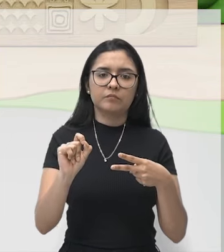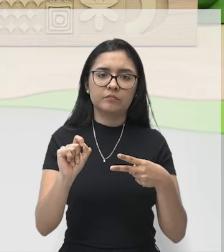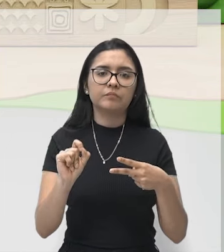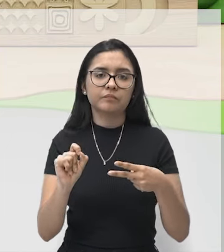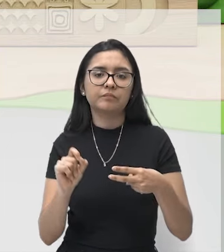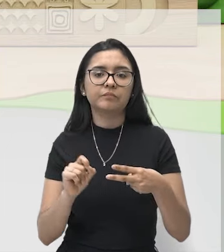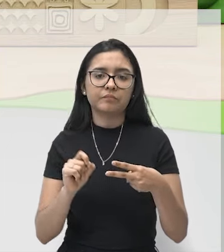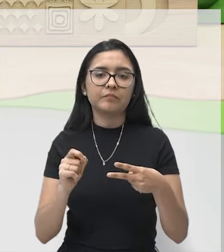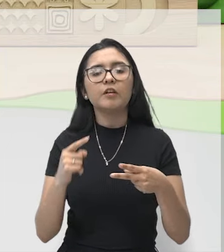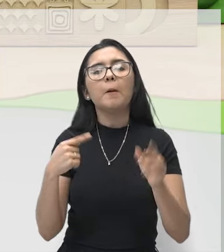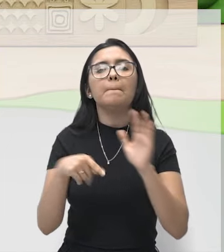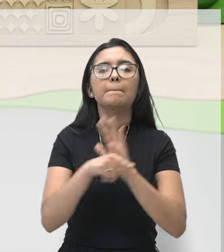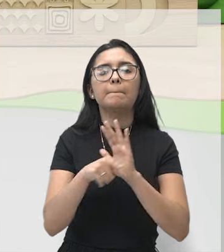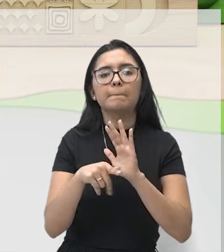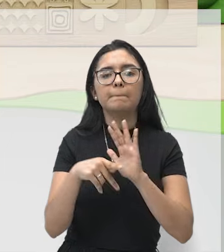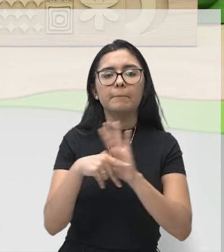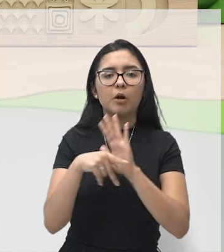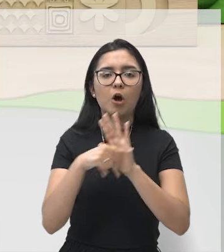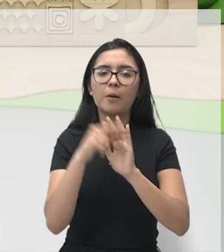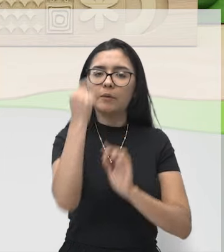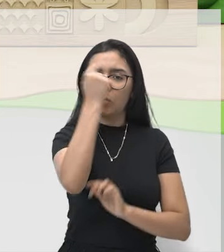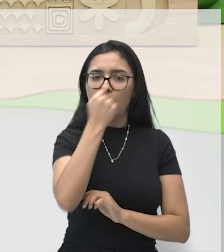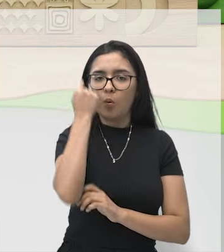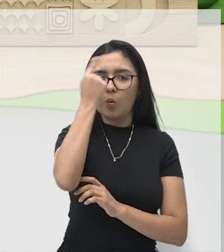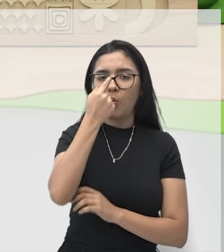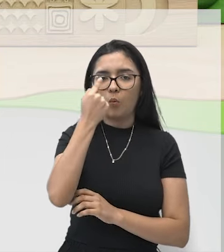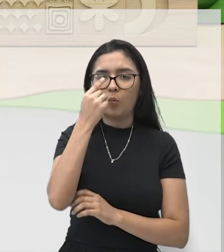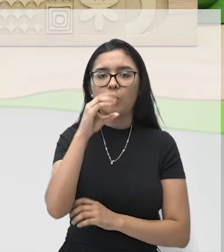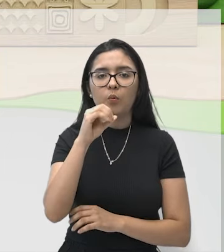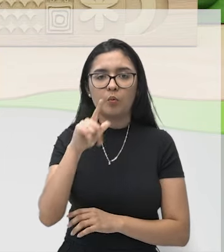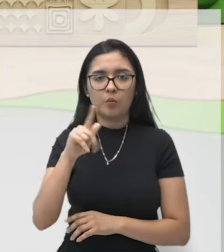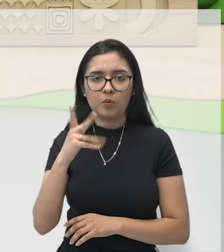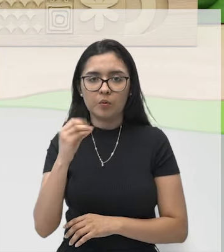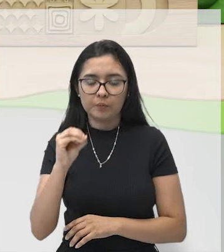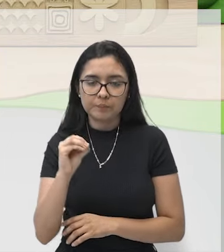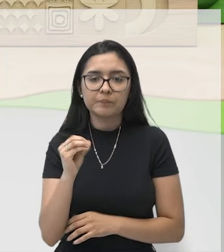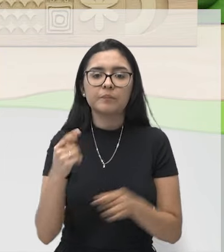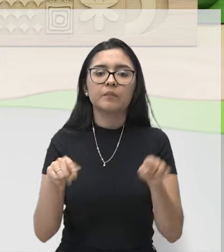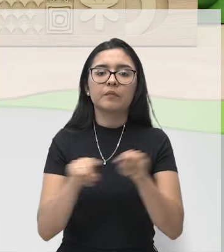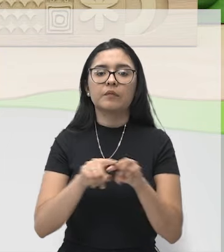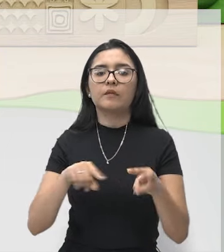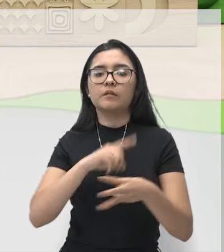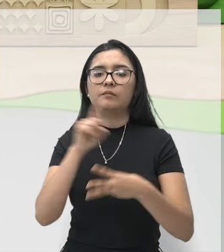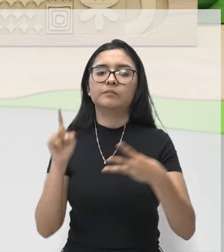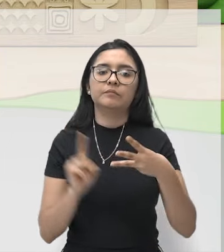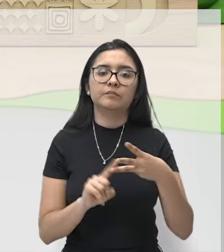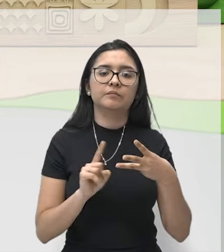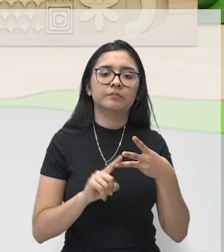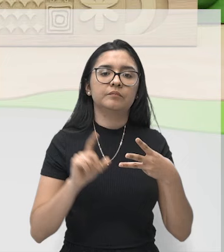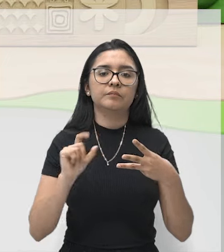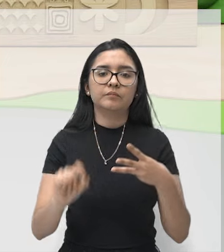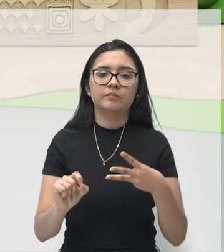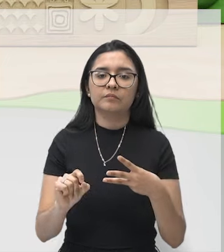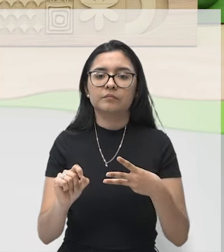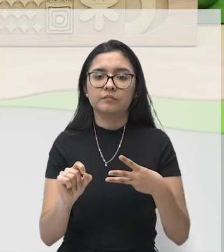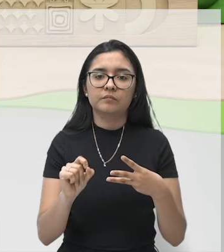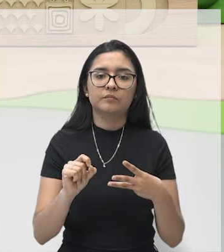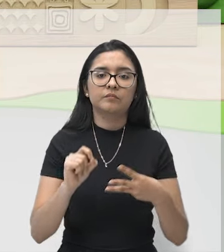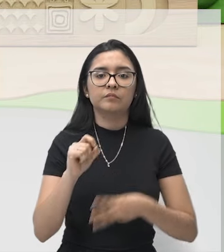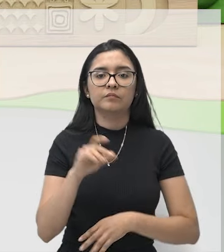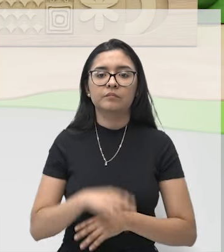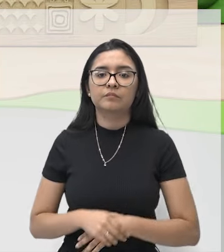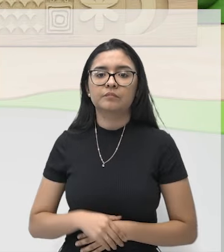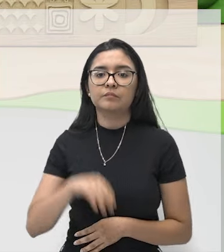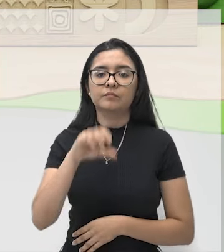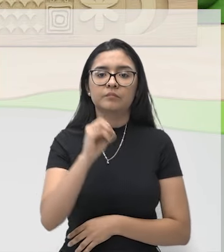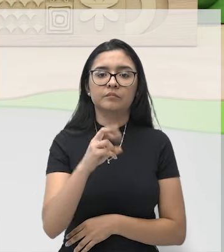dos olhos, né? Da órbita dos olhos. E o externo cleidomastóide. Esse é a professora,